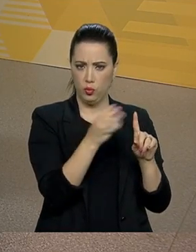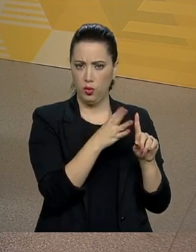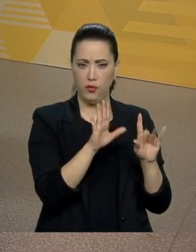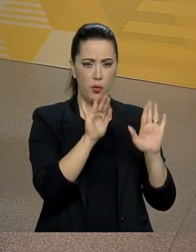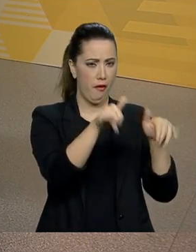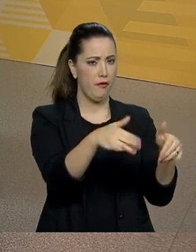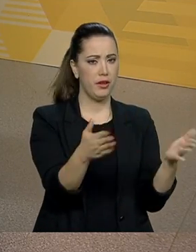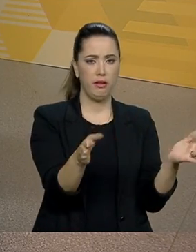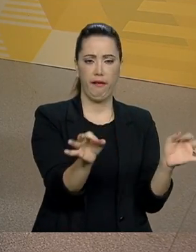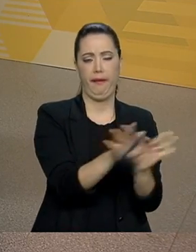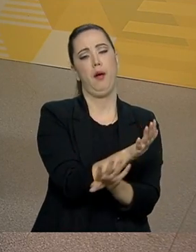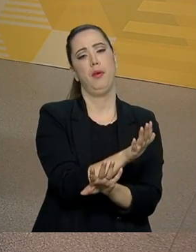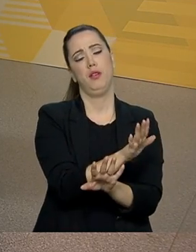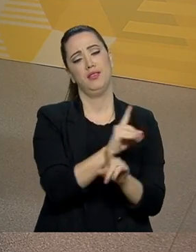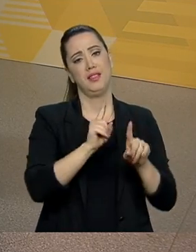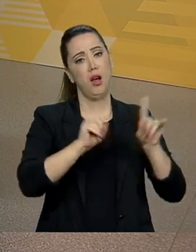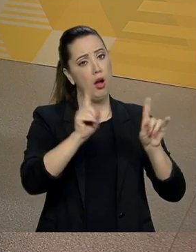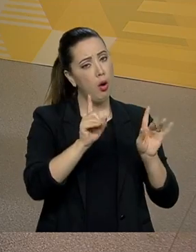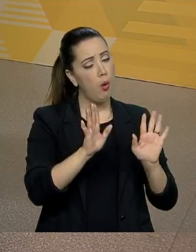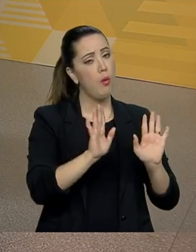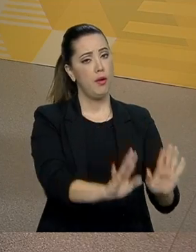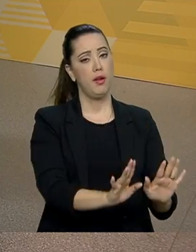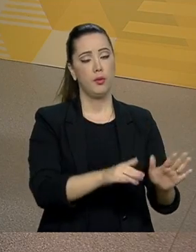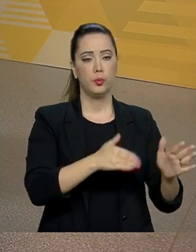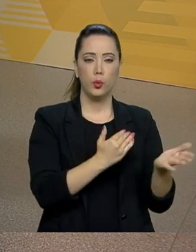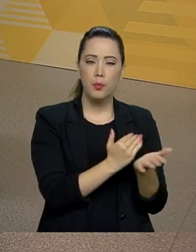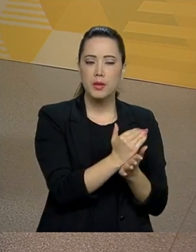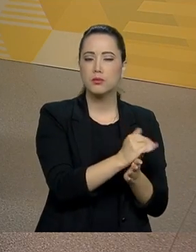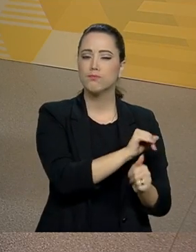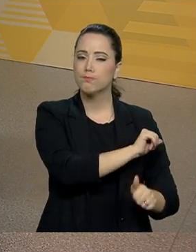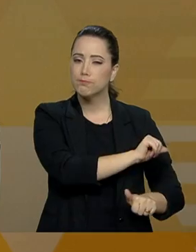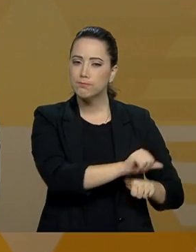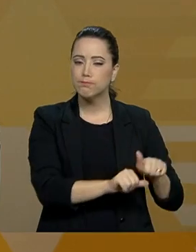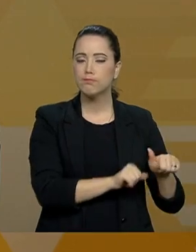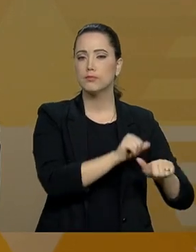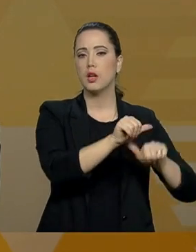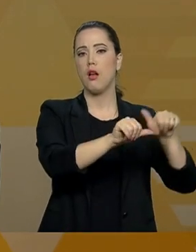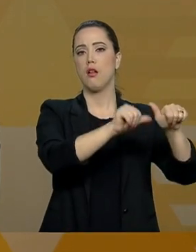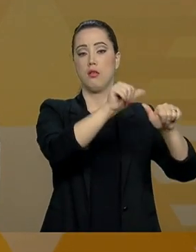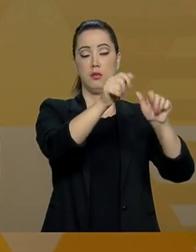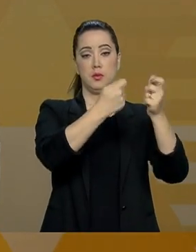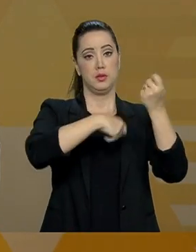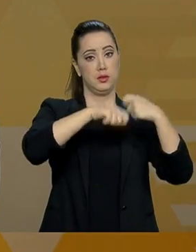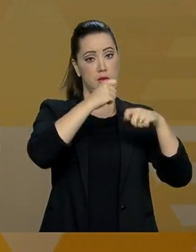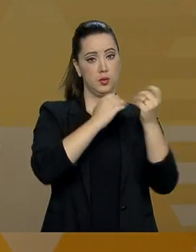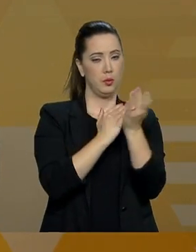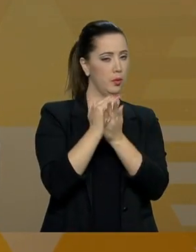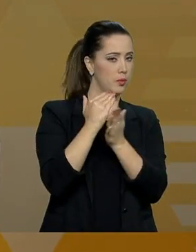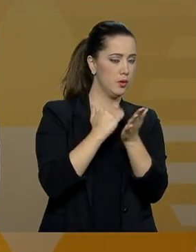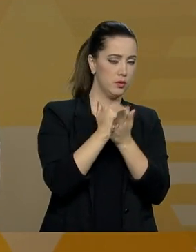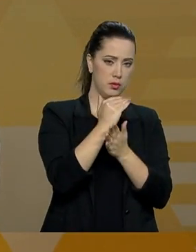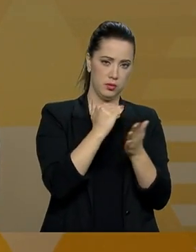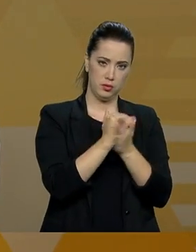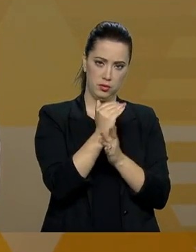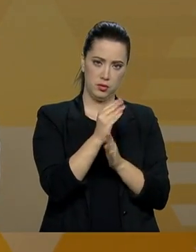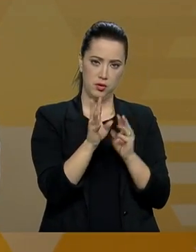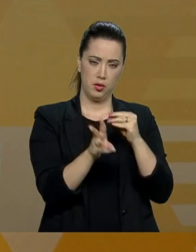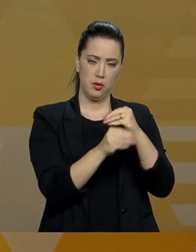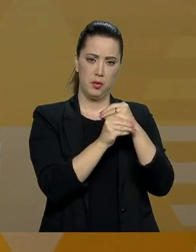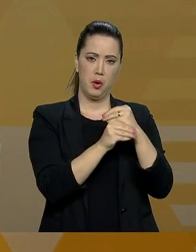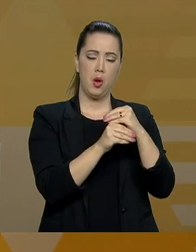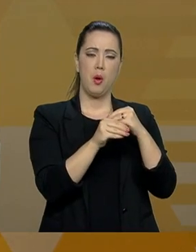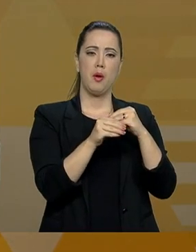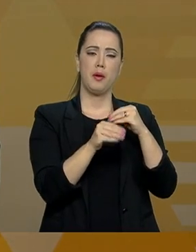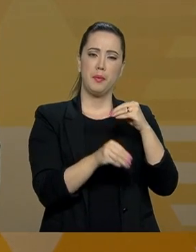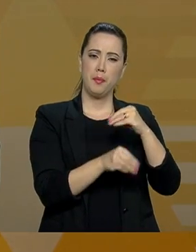fim em si mesmo. É o início de um processo de reestruturação da nossa economia, que começou com a PEC do teto dos